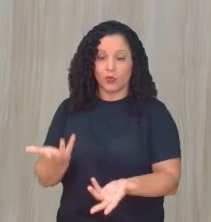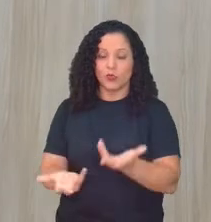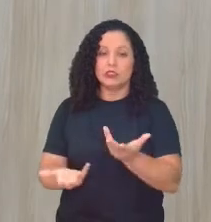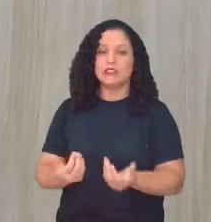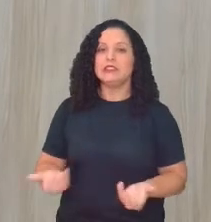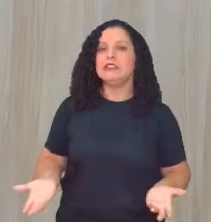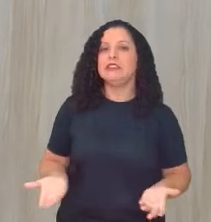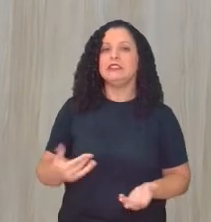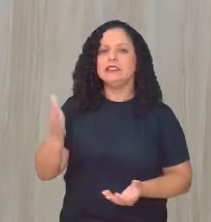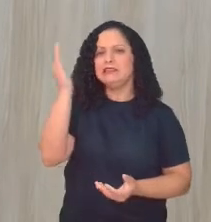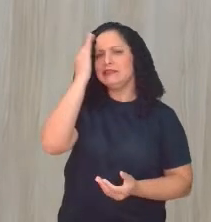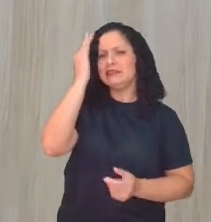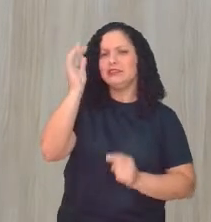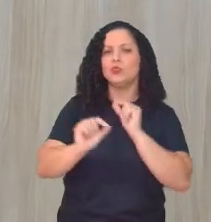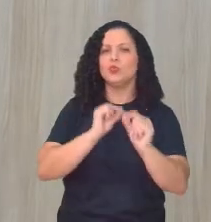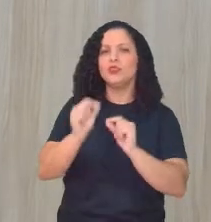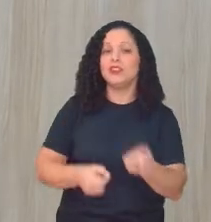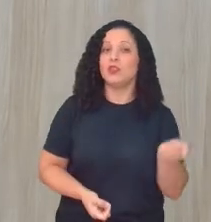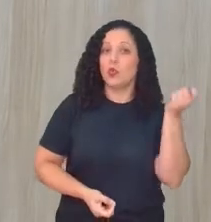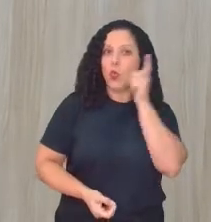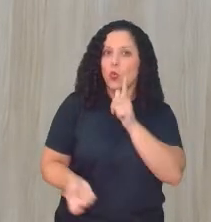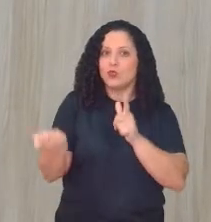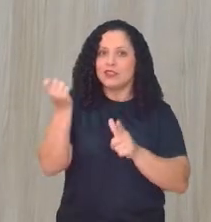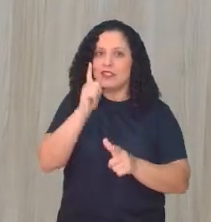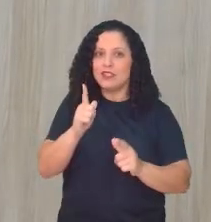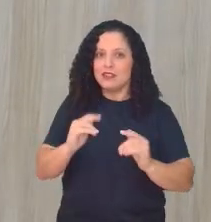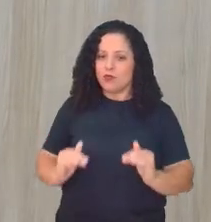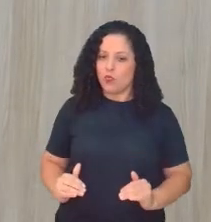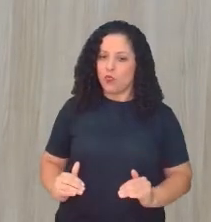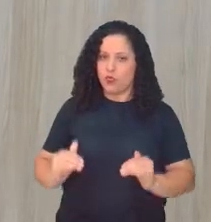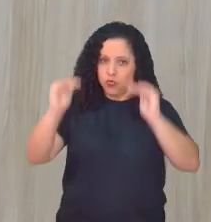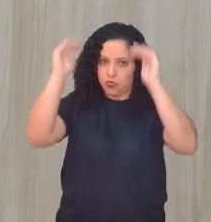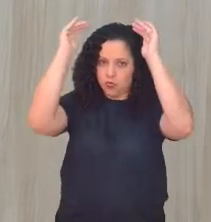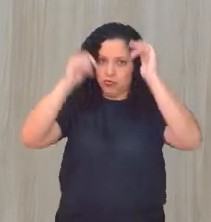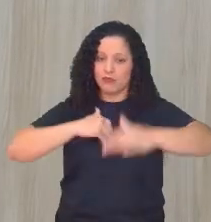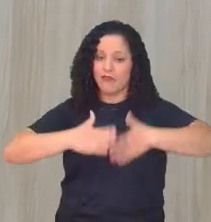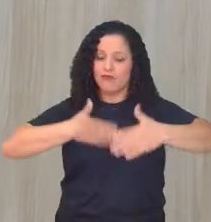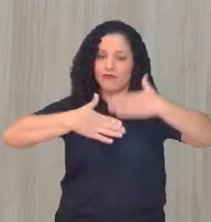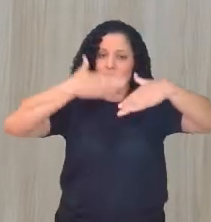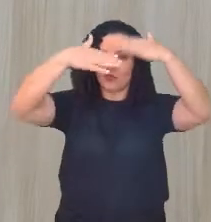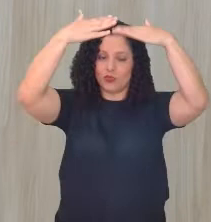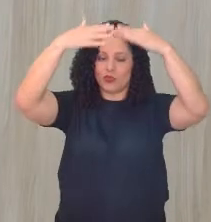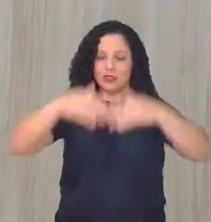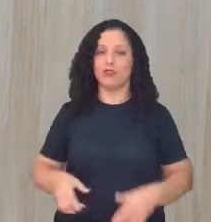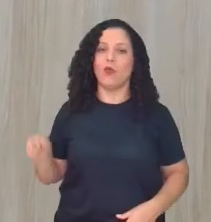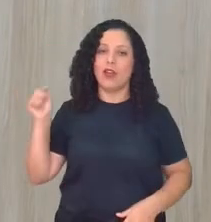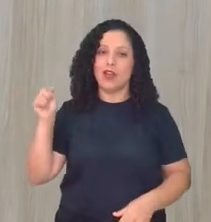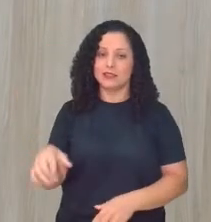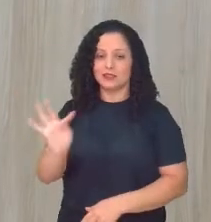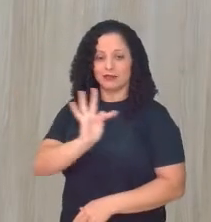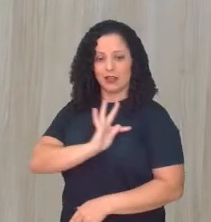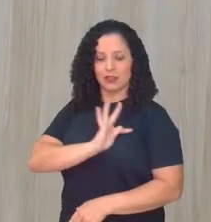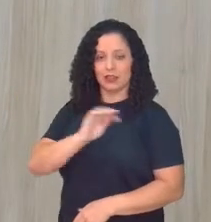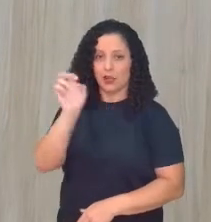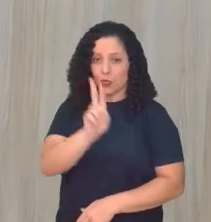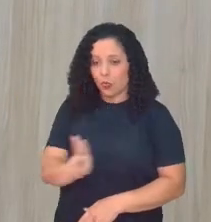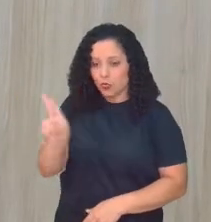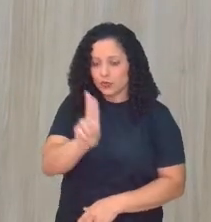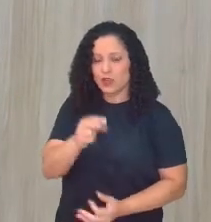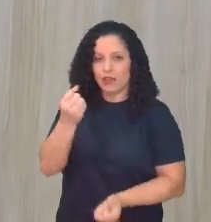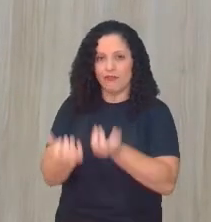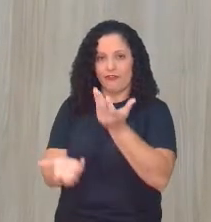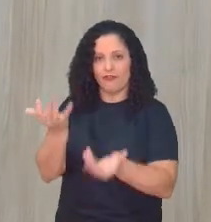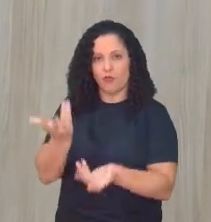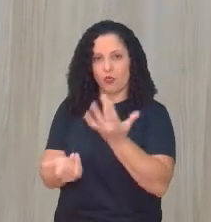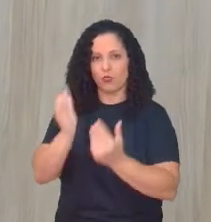conseguir se desenvolver enquanto espécie, tá? Então, essa técnica de uso do fogo, ela é